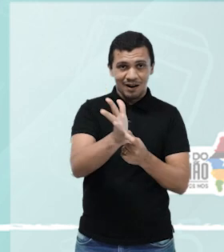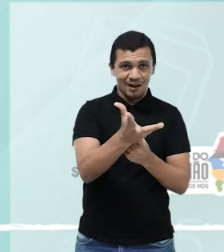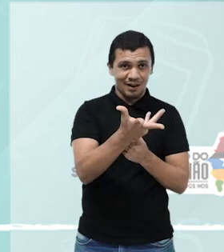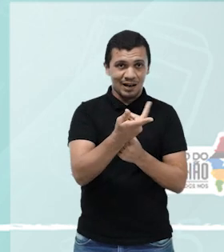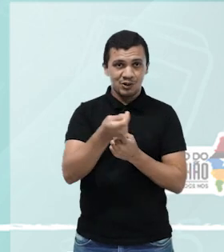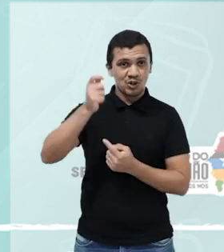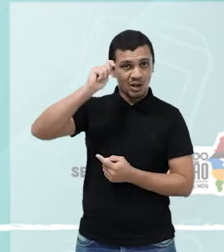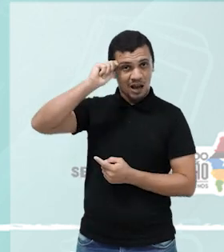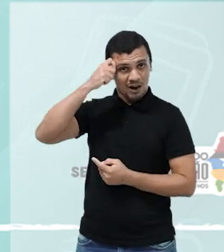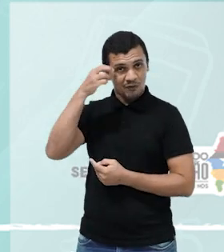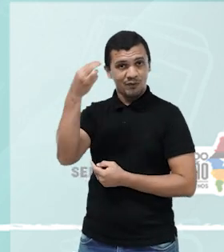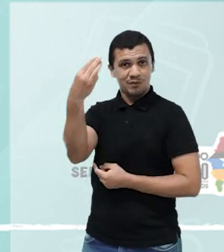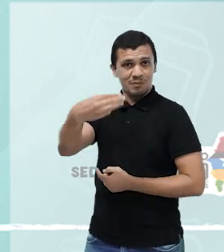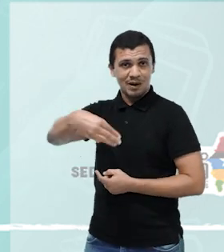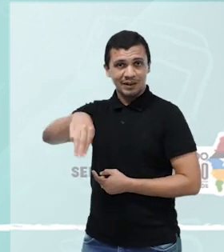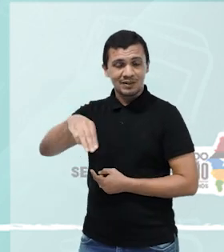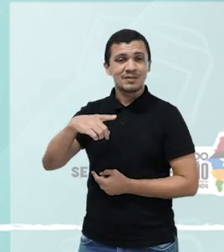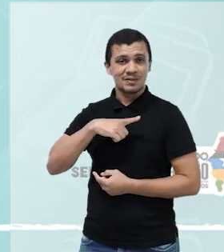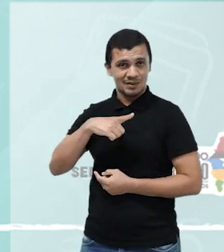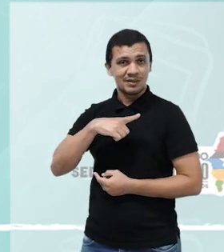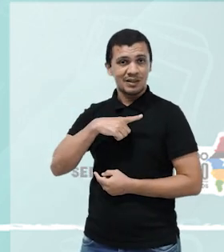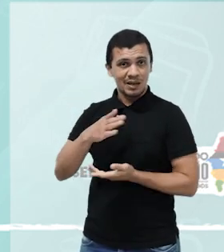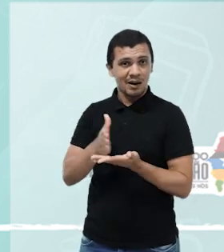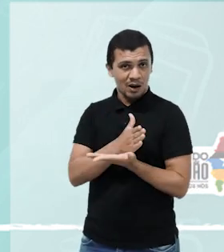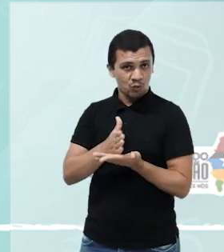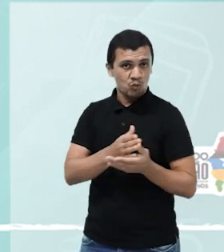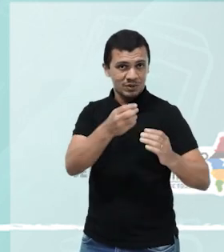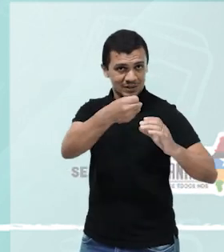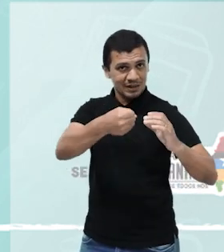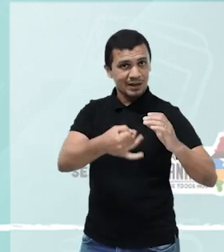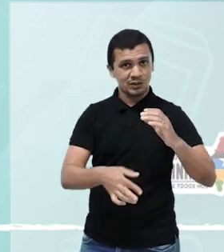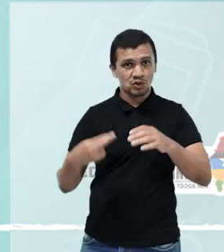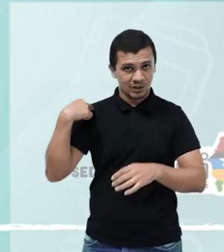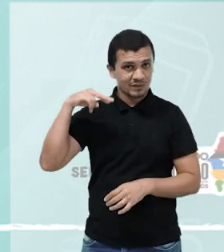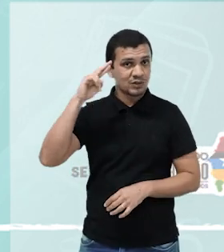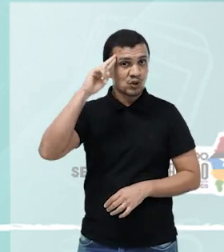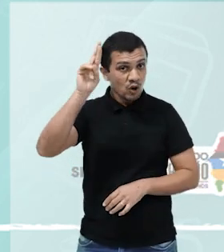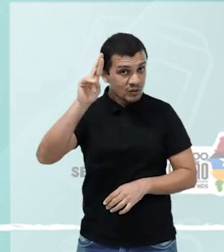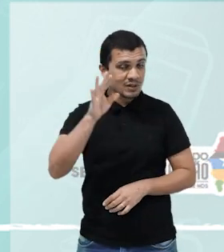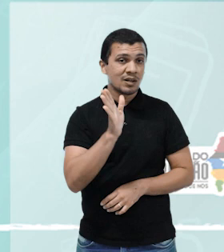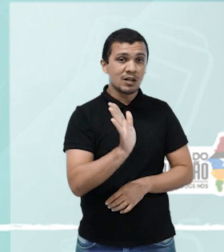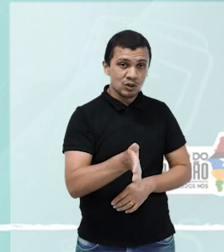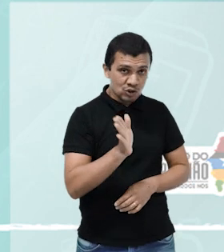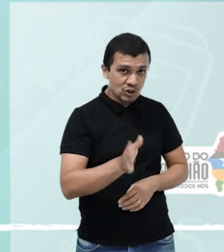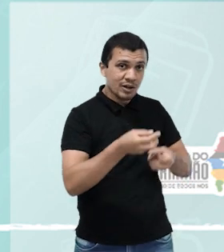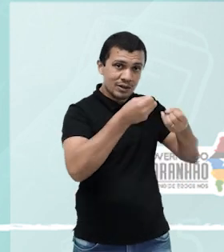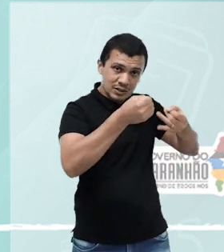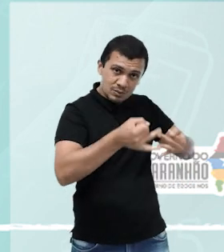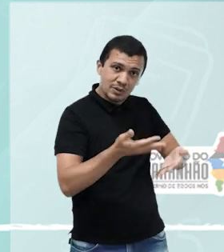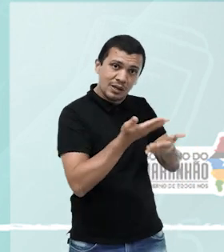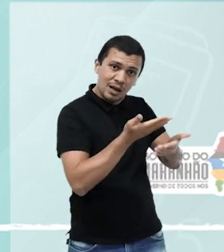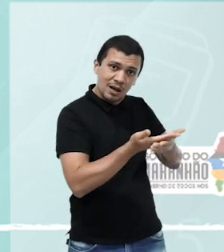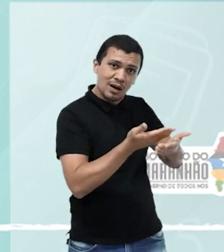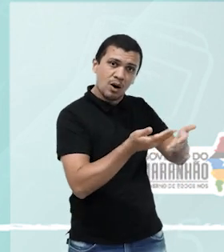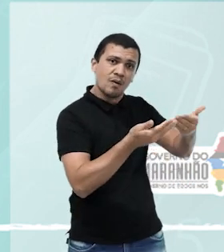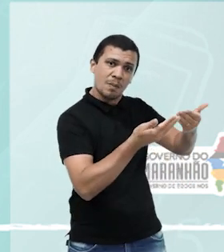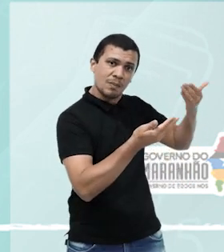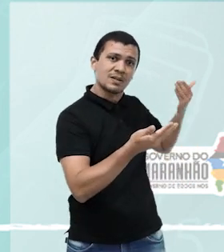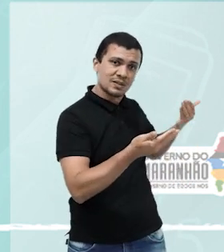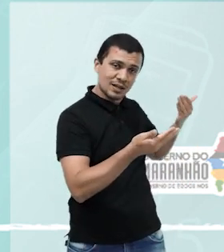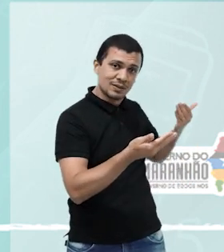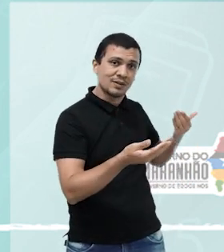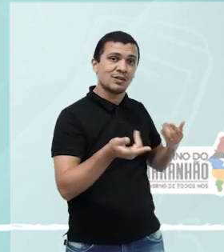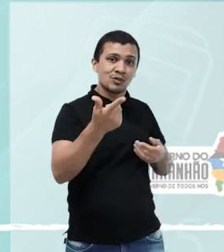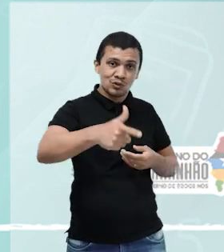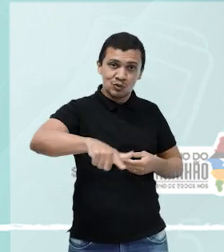se a gente não citar aspectos religiosos. Já falei isso em outra aula, mas é bom sempre entender. Desconstruam os preconceitos